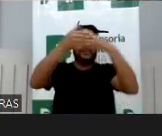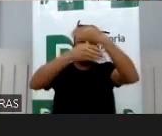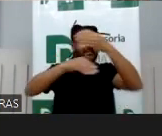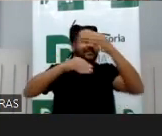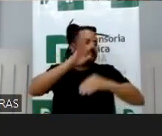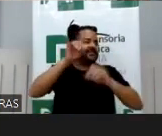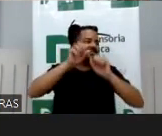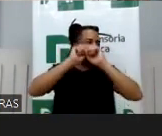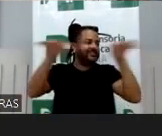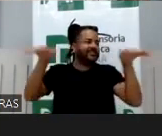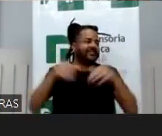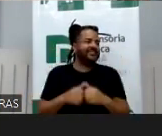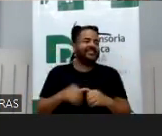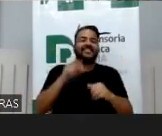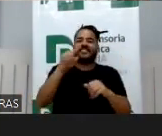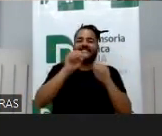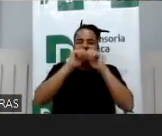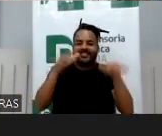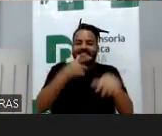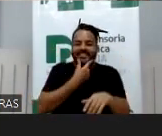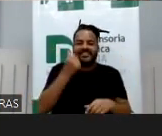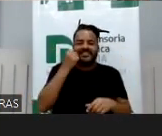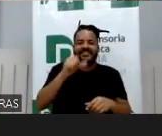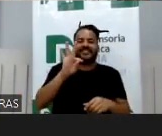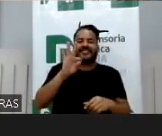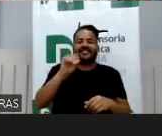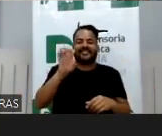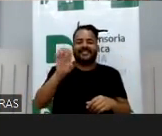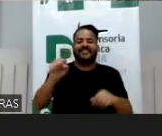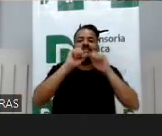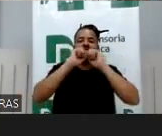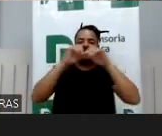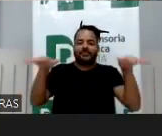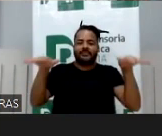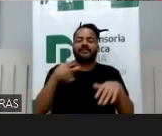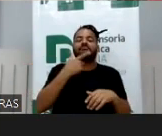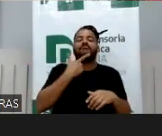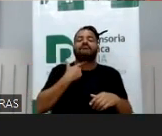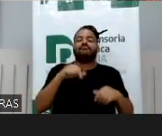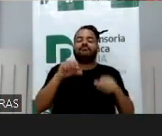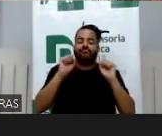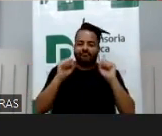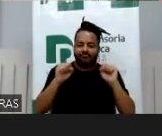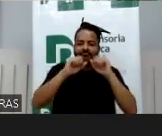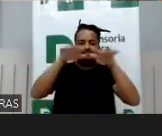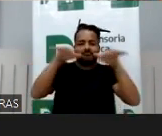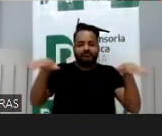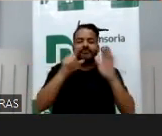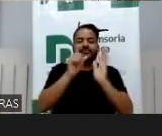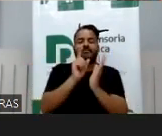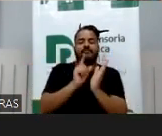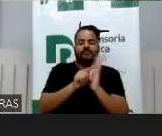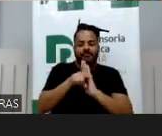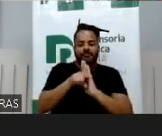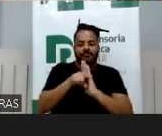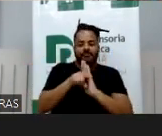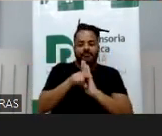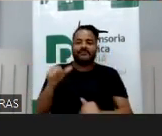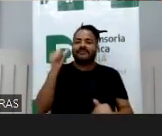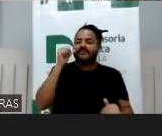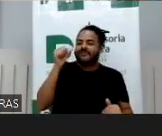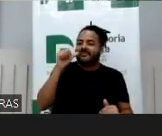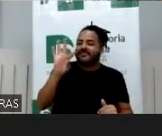Serão disponibilizados para todas e todos e todes, tá? Fiquem à vontade de vocês. A pesquisa, como é o nome da